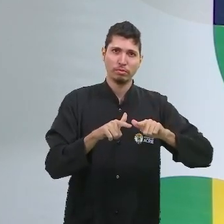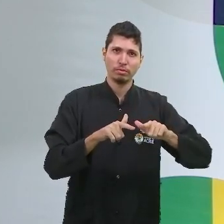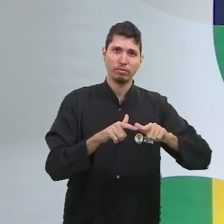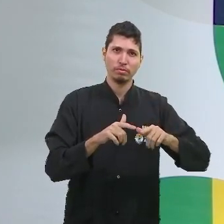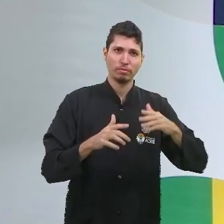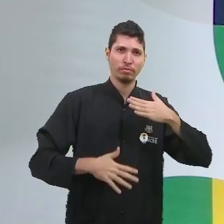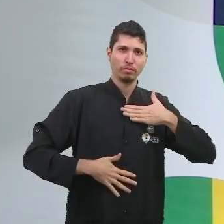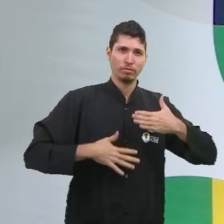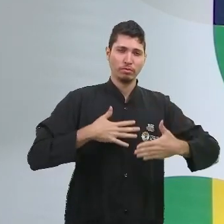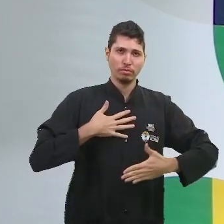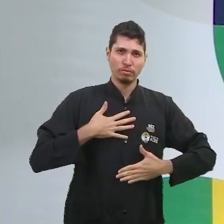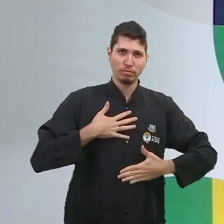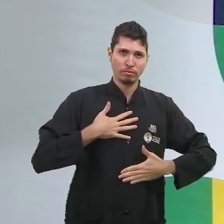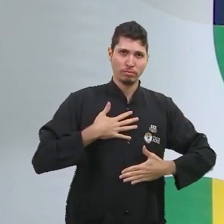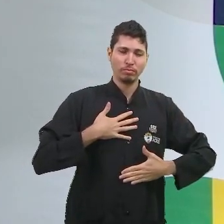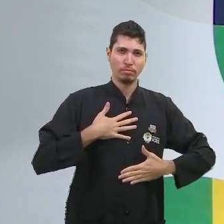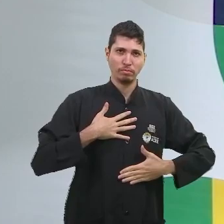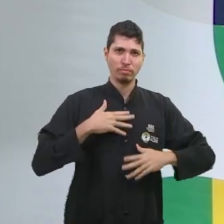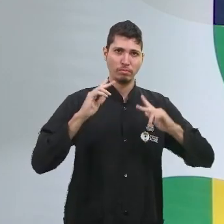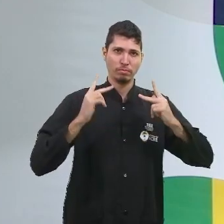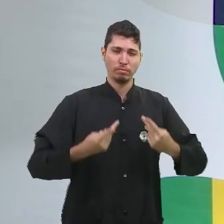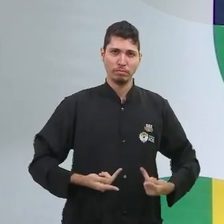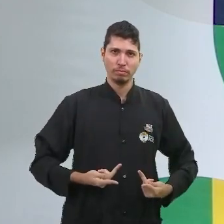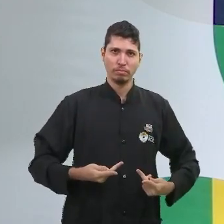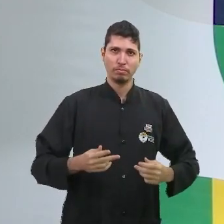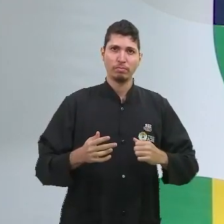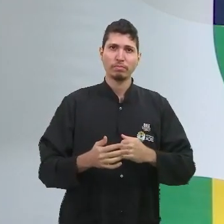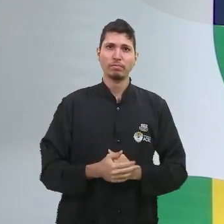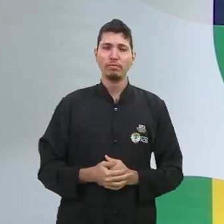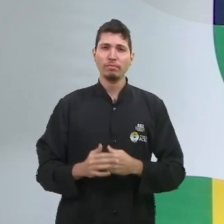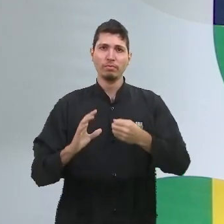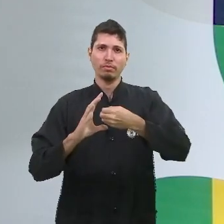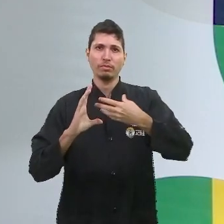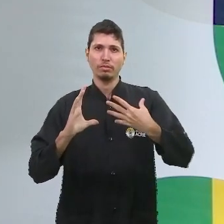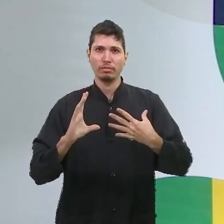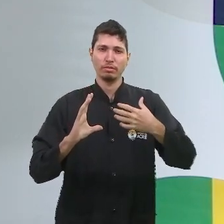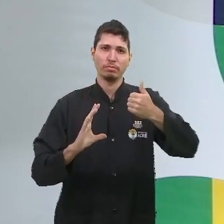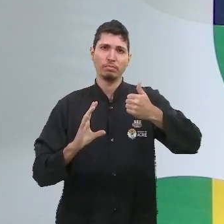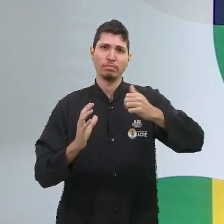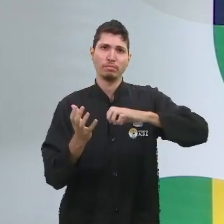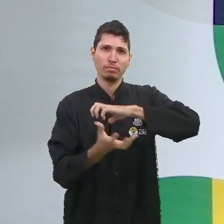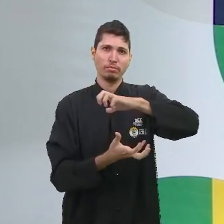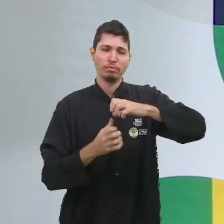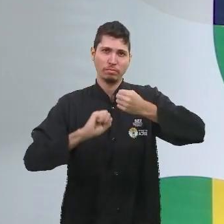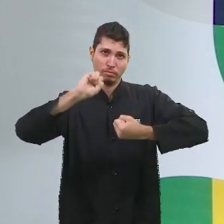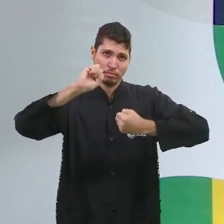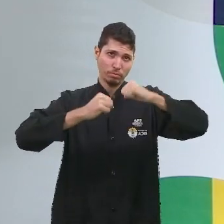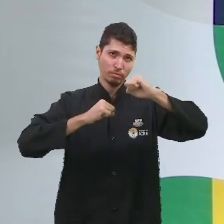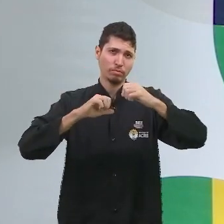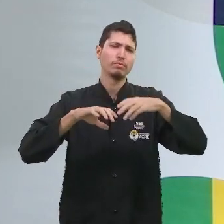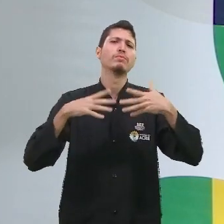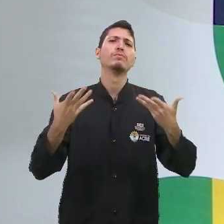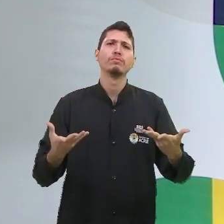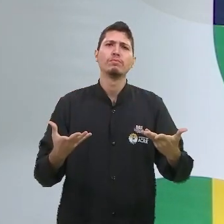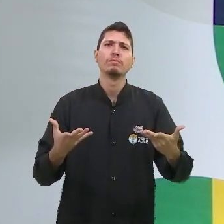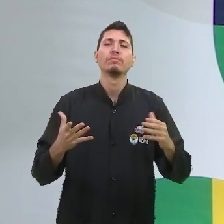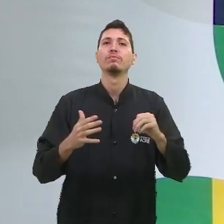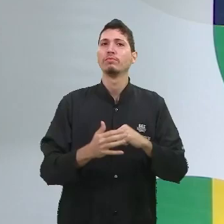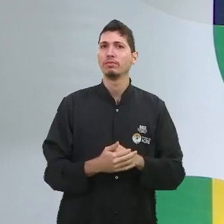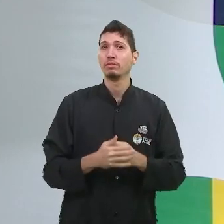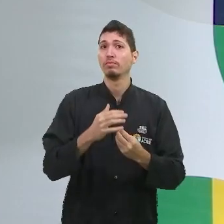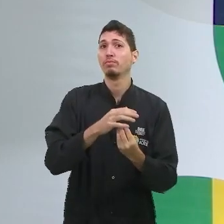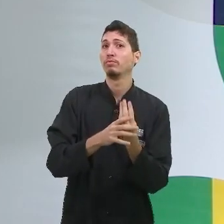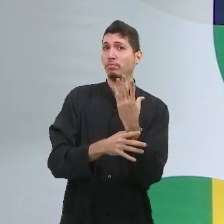segunda grande característica dessa primeira revolução industrial acaba correspondendo ao surgimento das